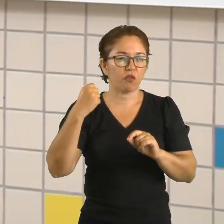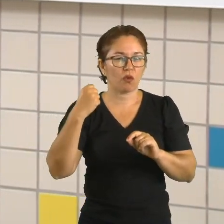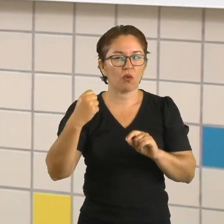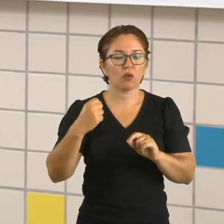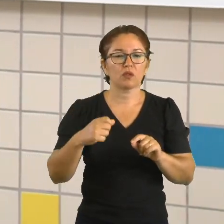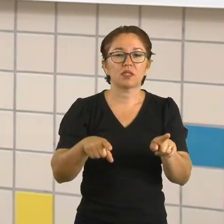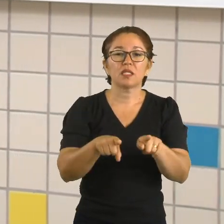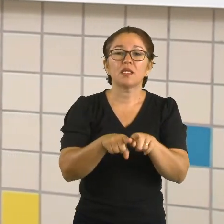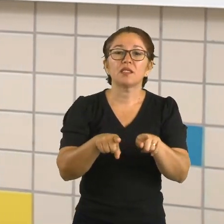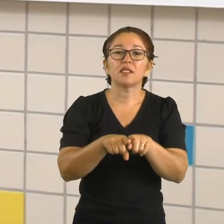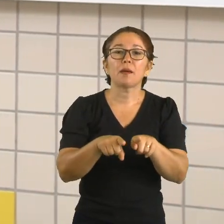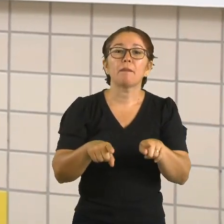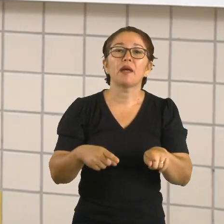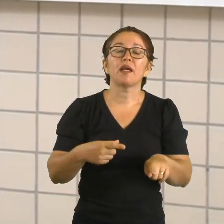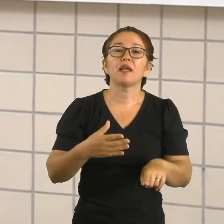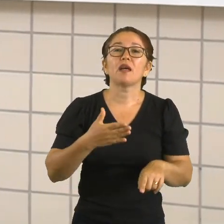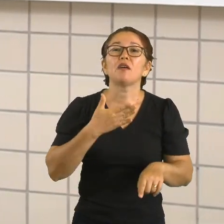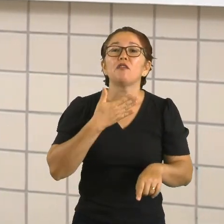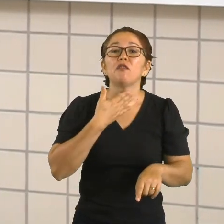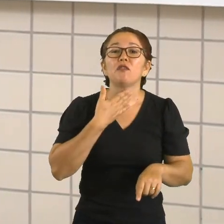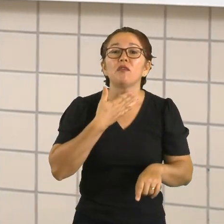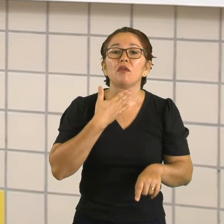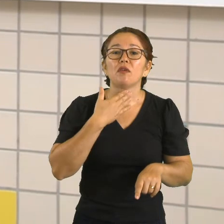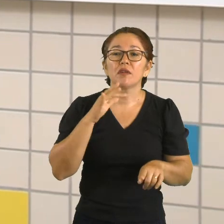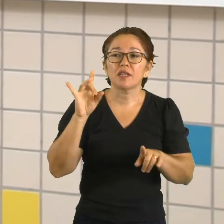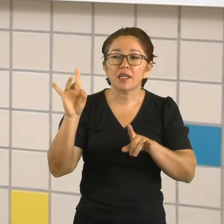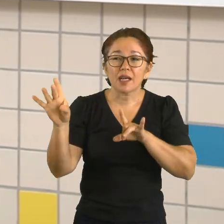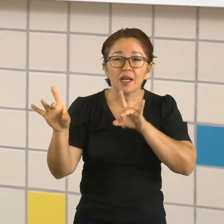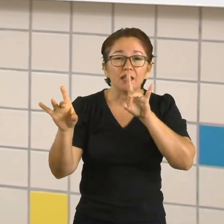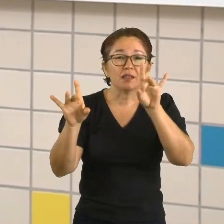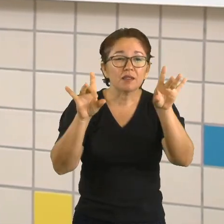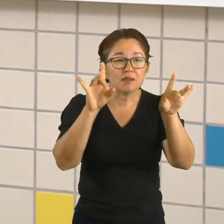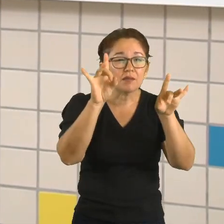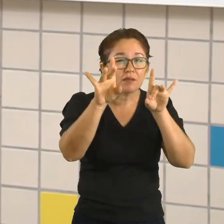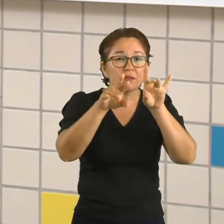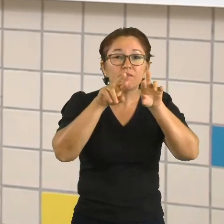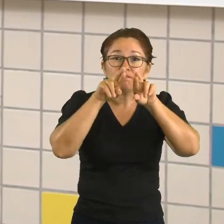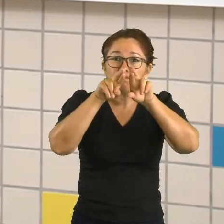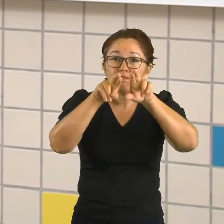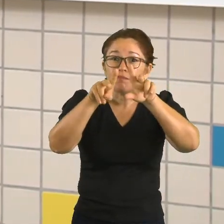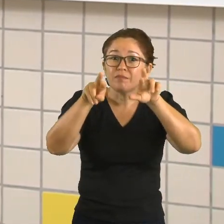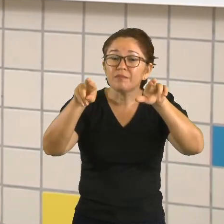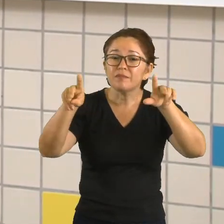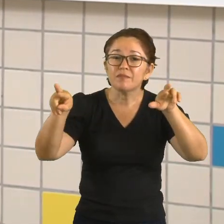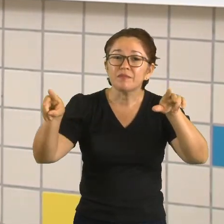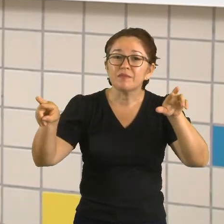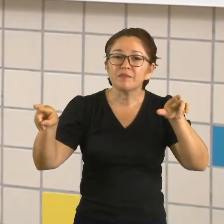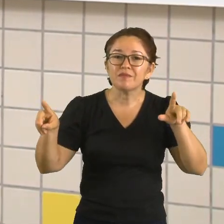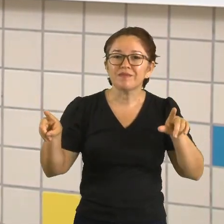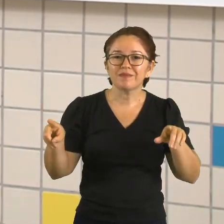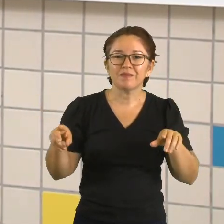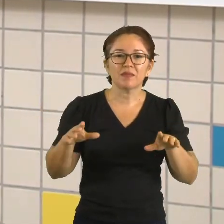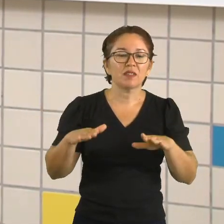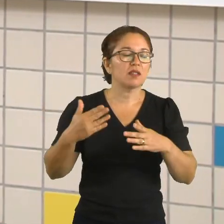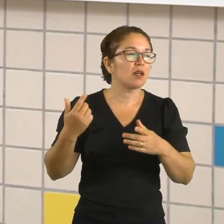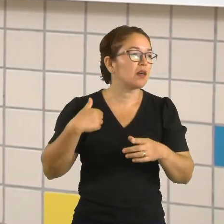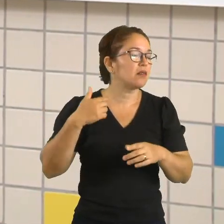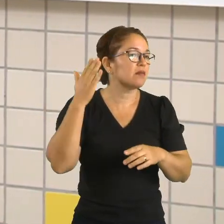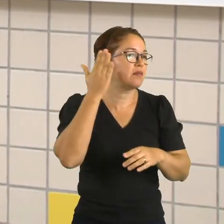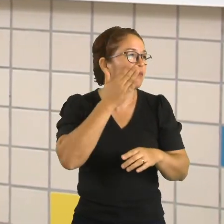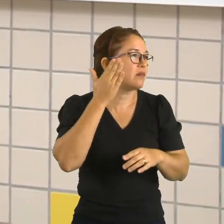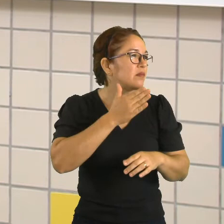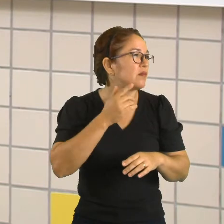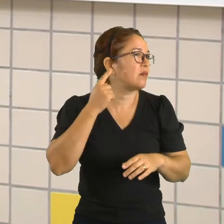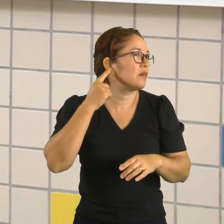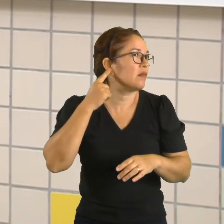Eu tenho o timbre, meu colega tem o timbre dele, você tem o seu timbre. É através do timbre de voz